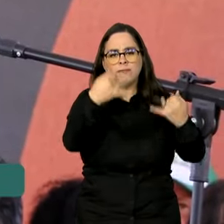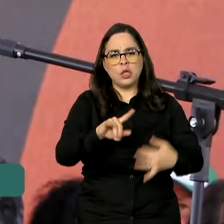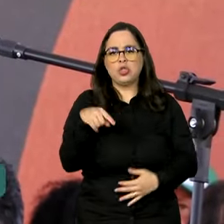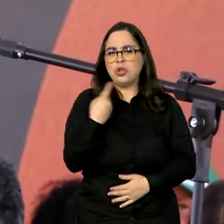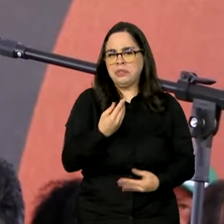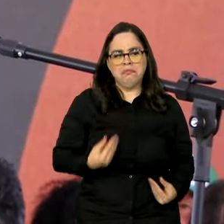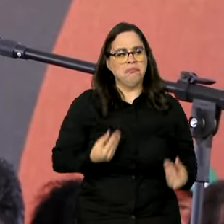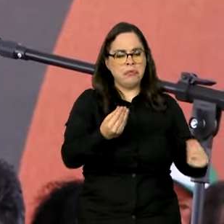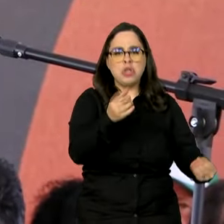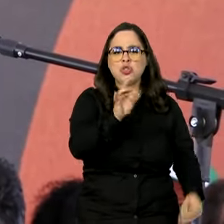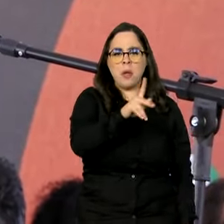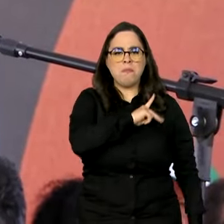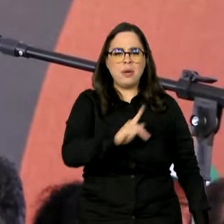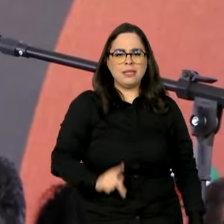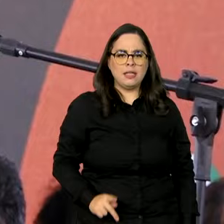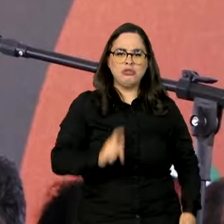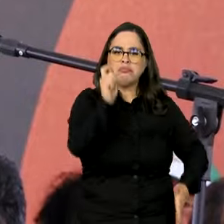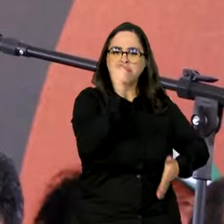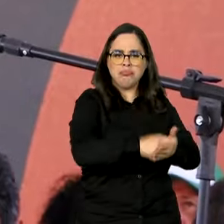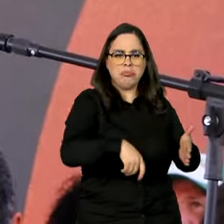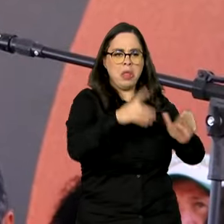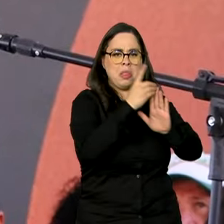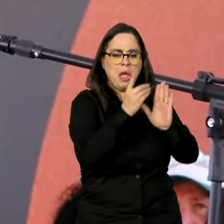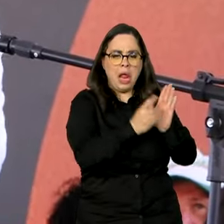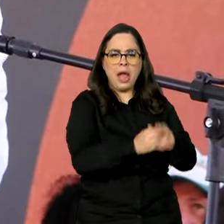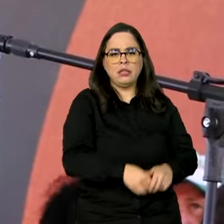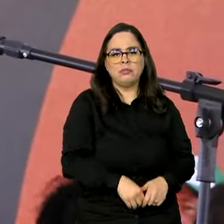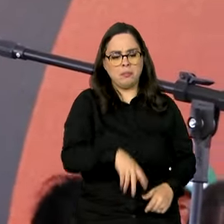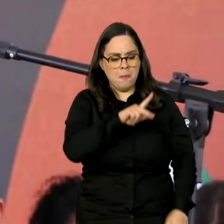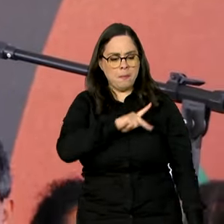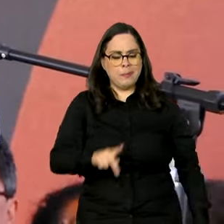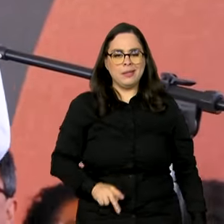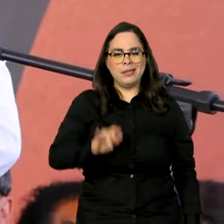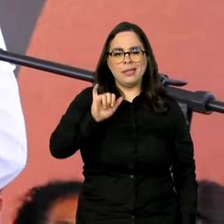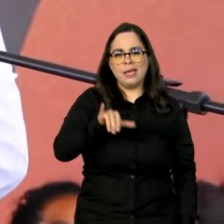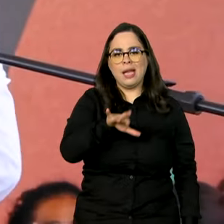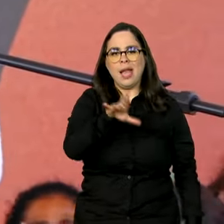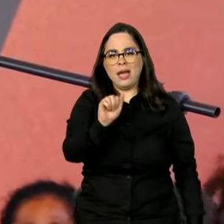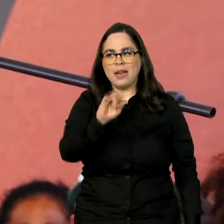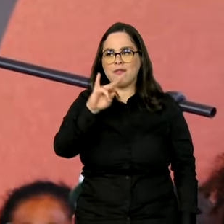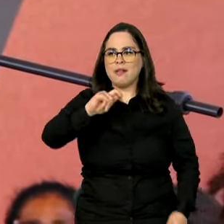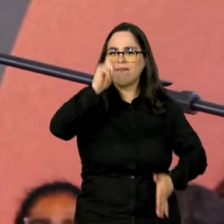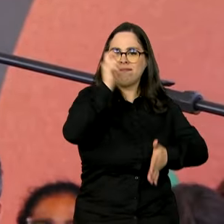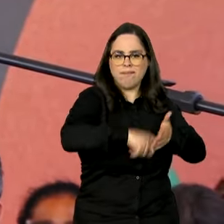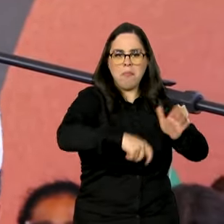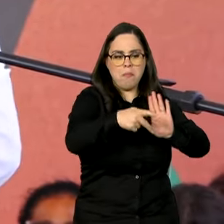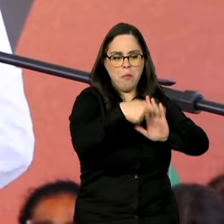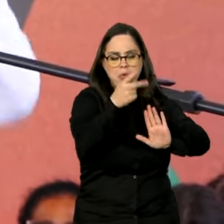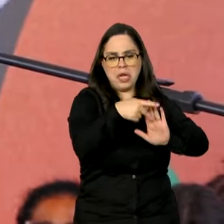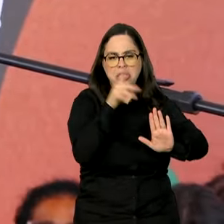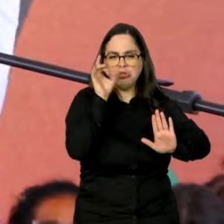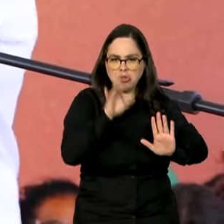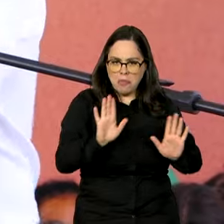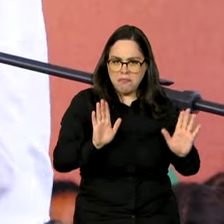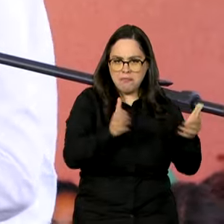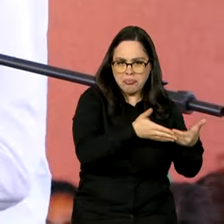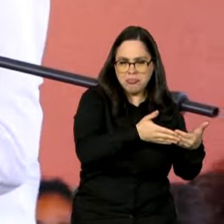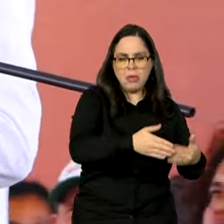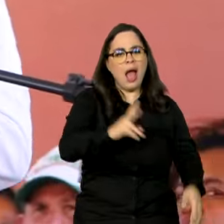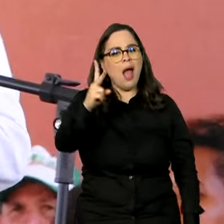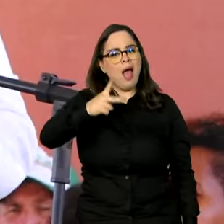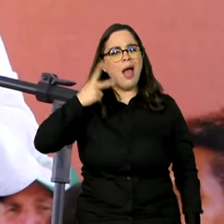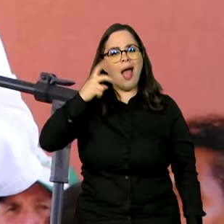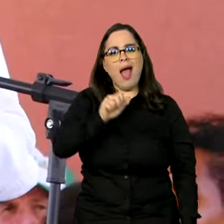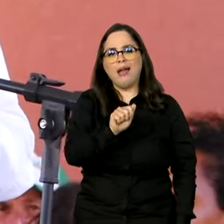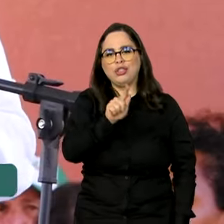o presidente que vai assinar o decreto, o presidente do INCRA que vai assinar a portaria, o advogado-geral